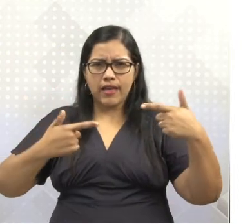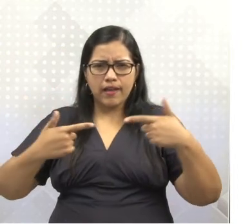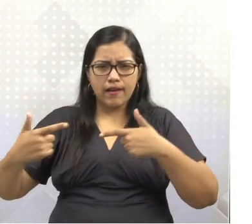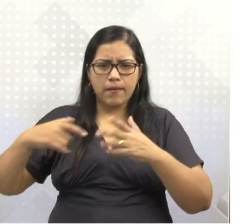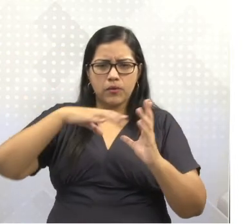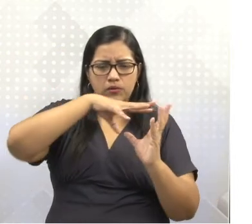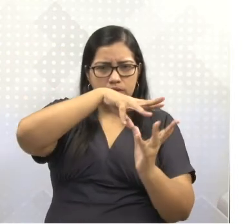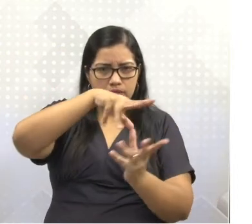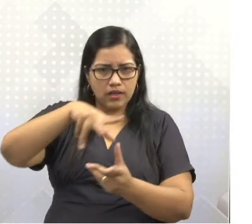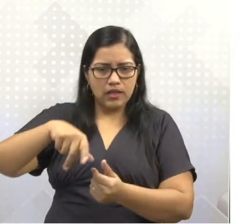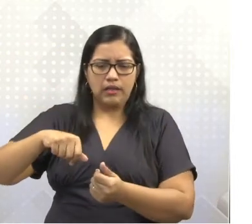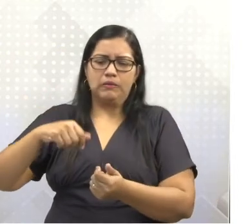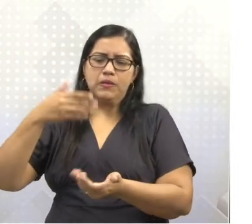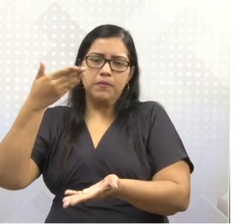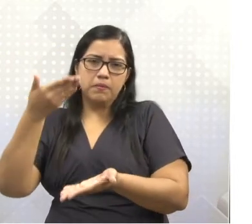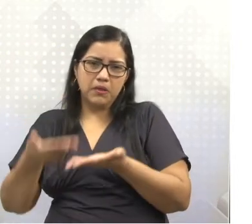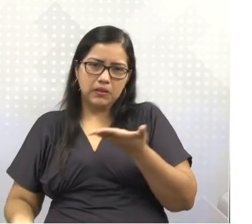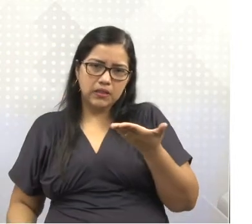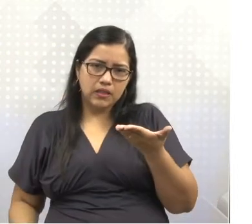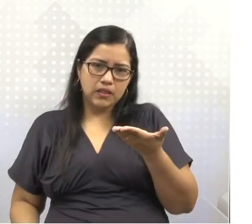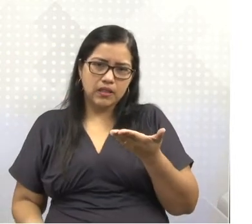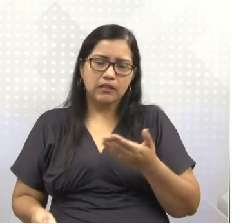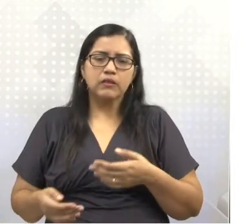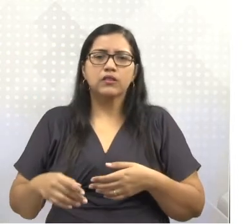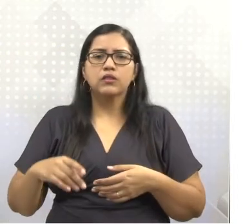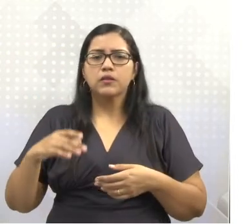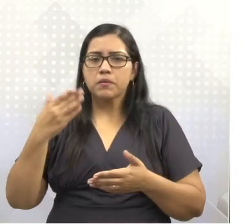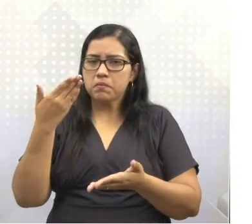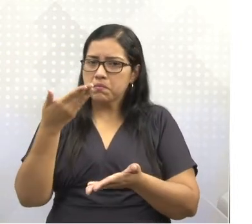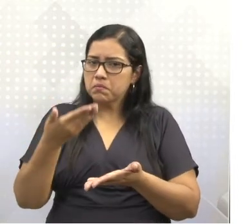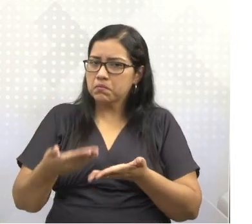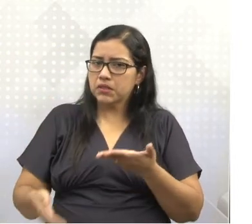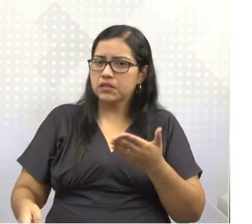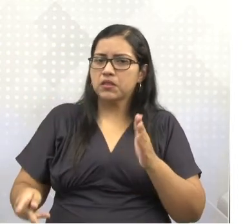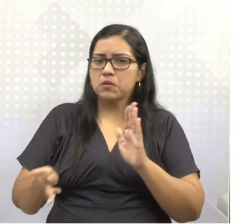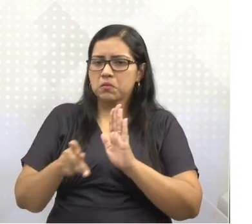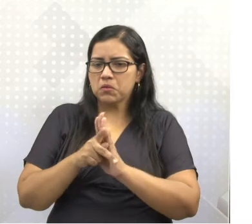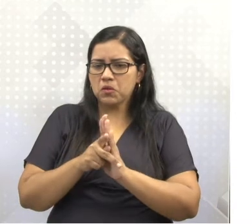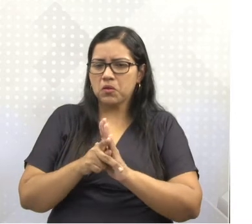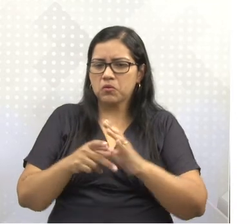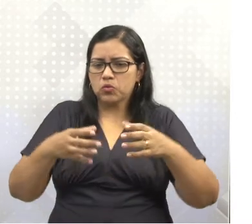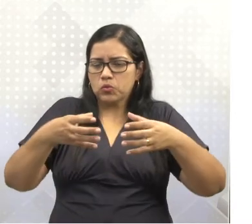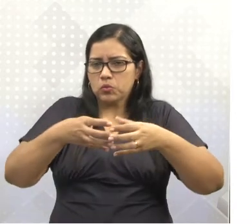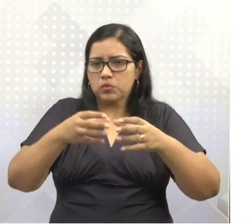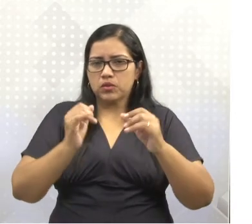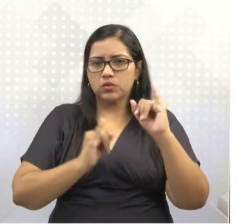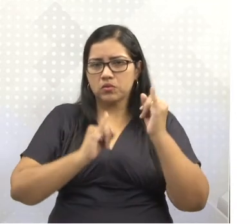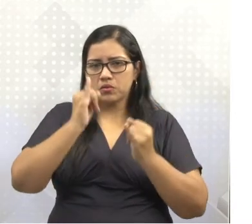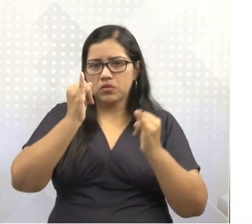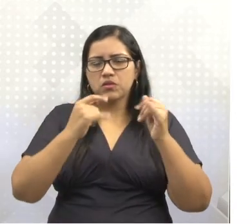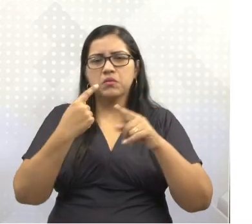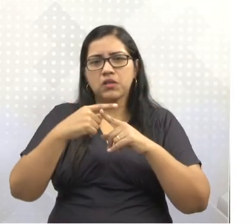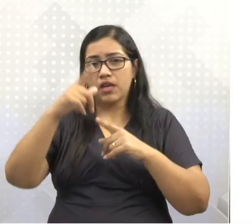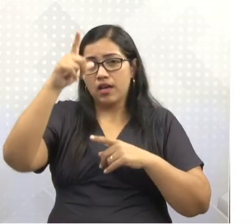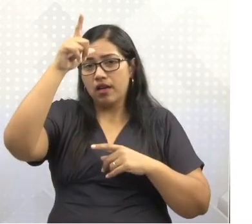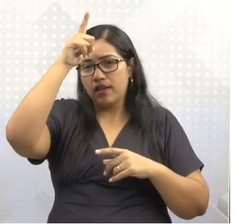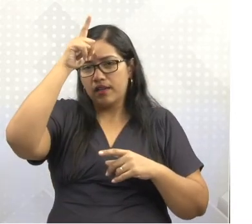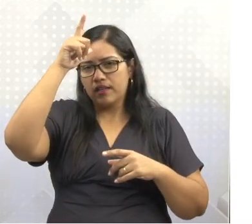guerras. Tenha perdido todo o seu parque industrial porque a Alemanha foi muito, vamos assim dizer,